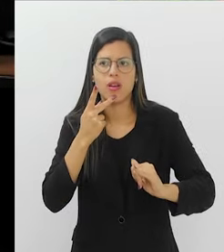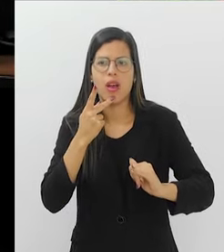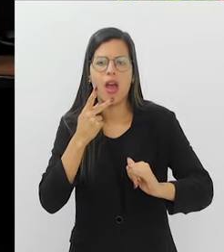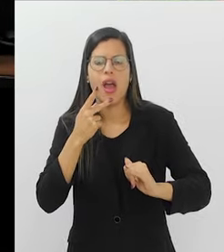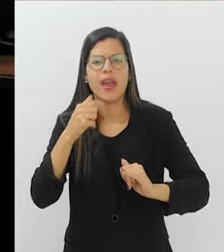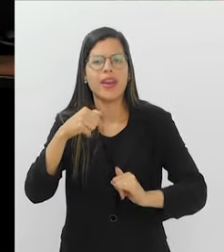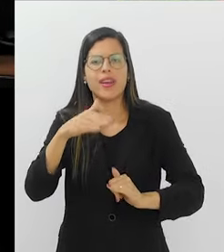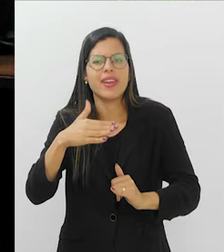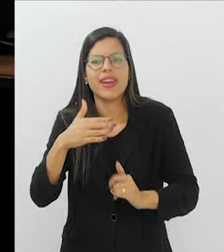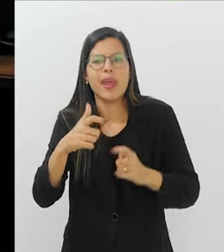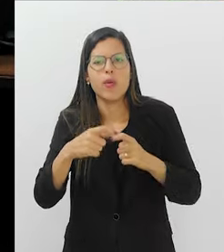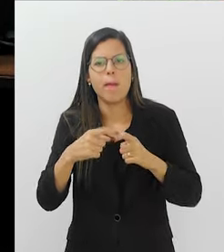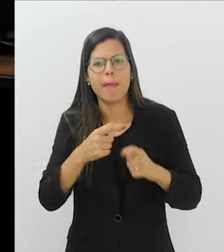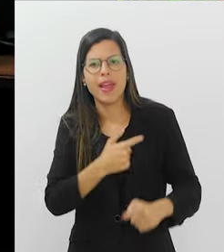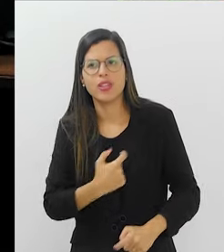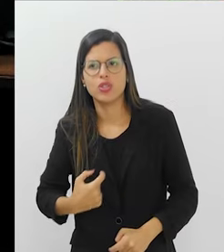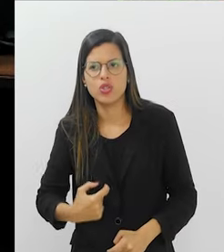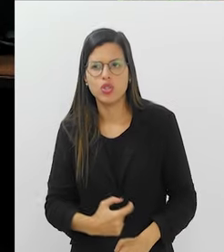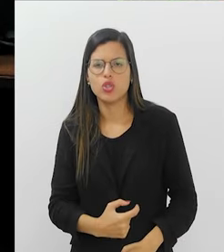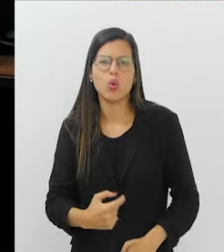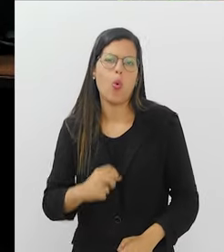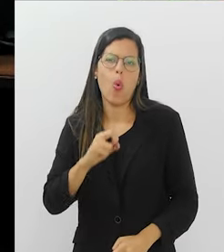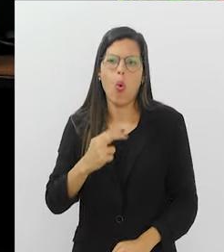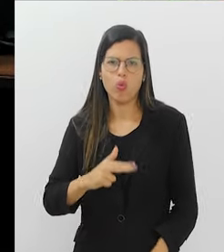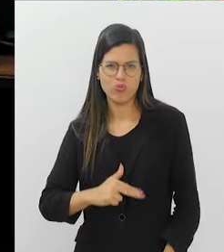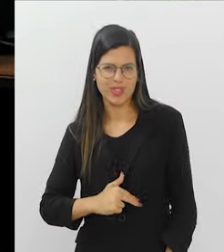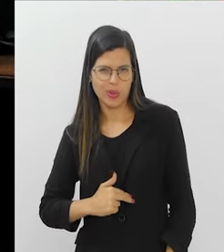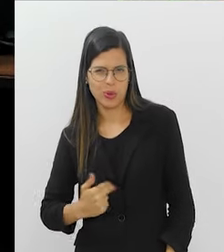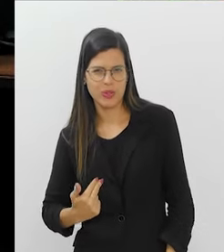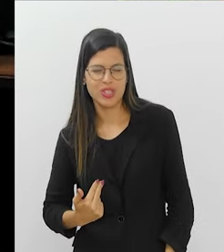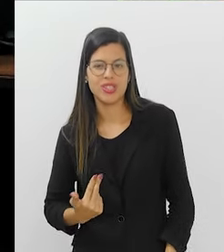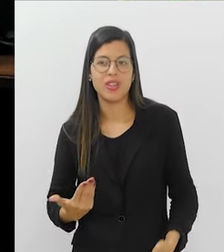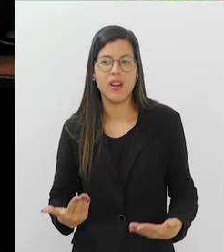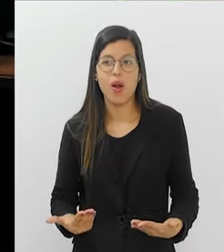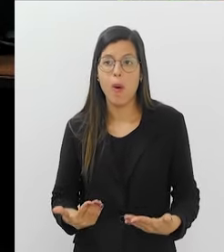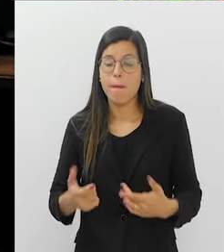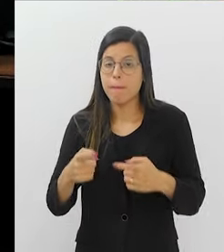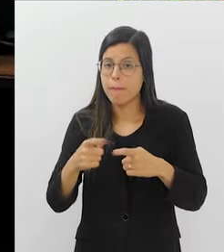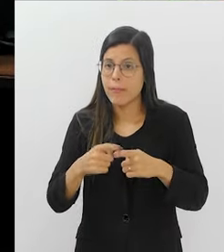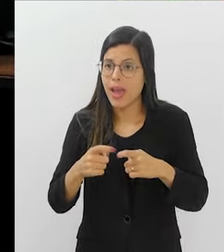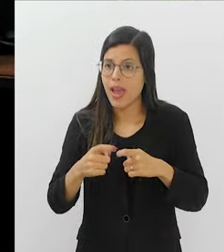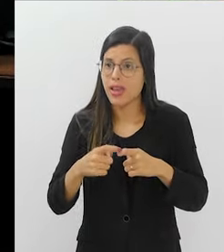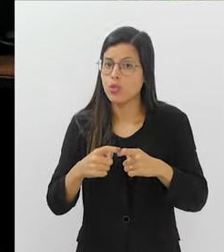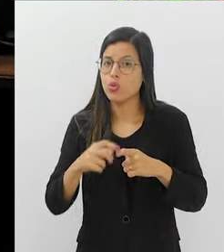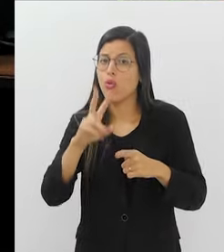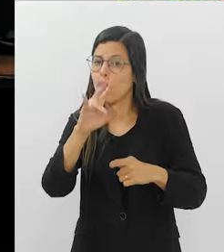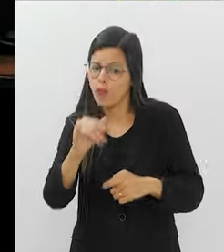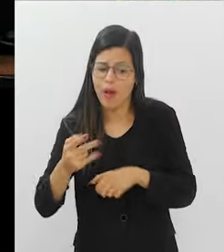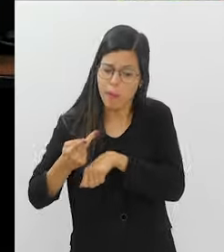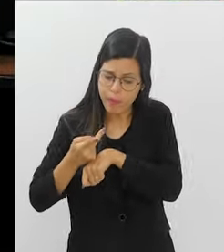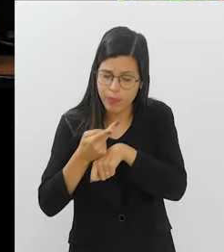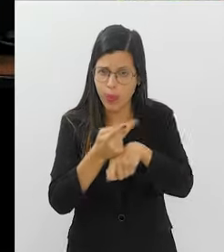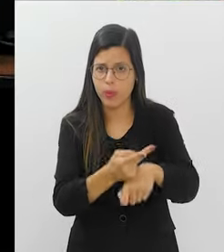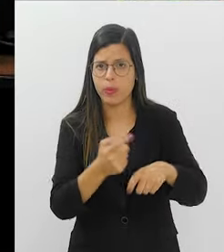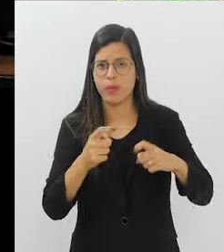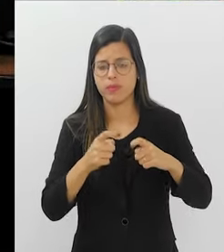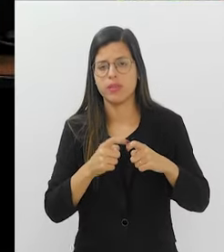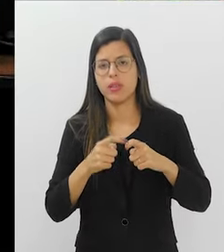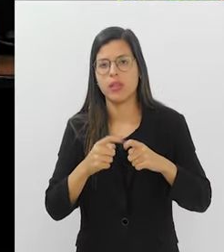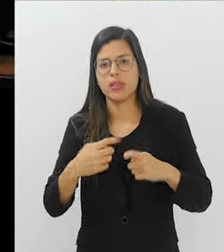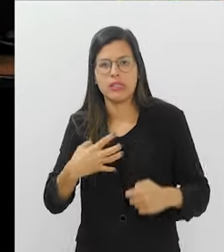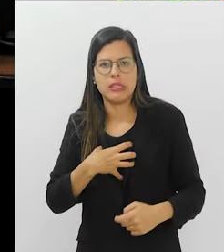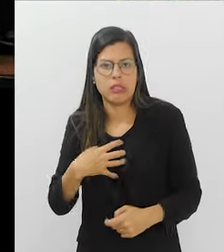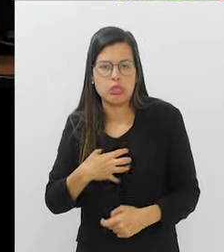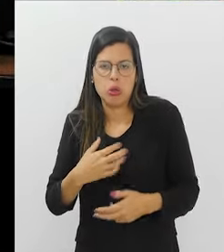Quem é o protologista, né? Quem é o cirurgião do aparelho digestivo? Ou médico. Vá no médico.